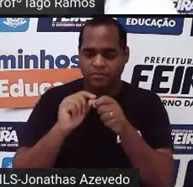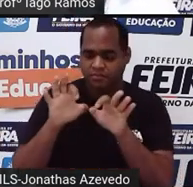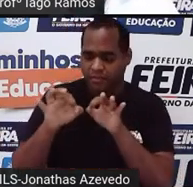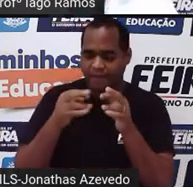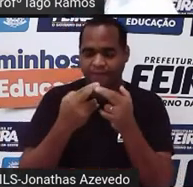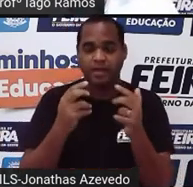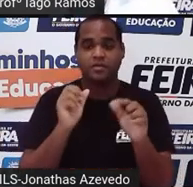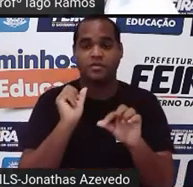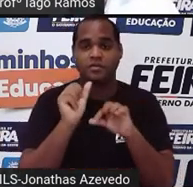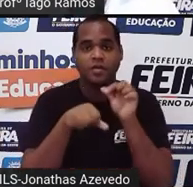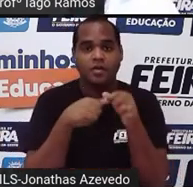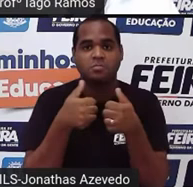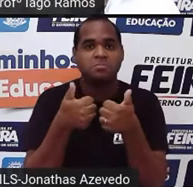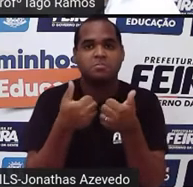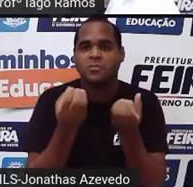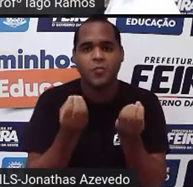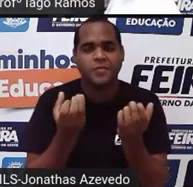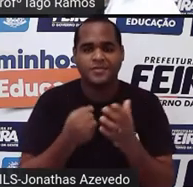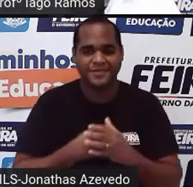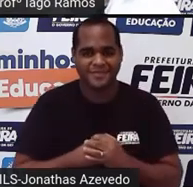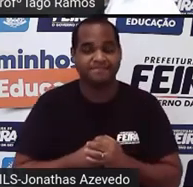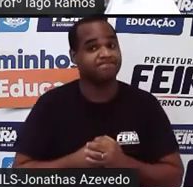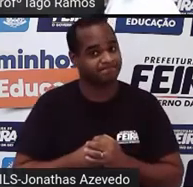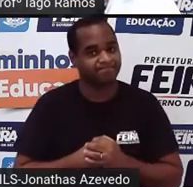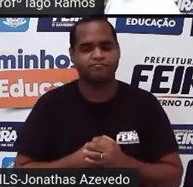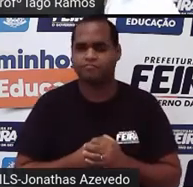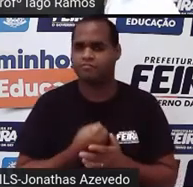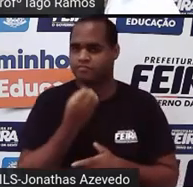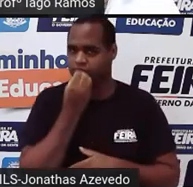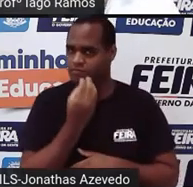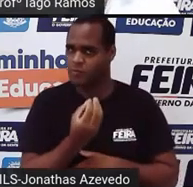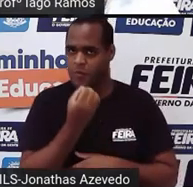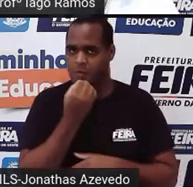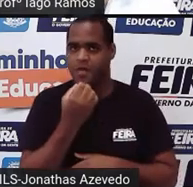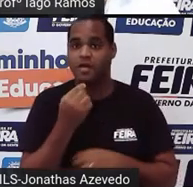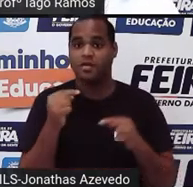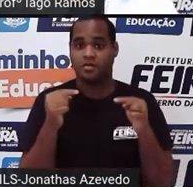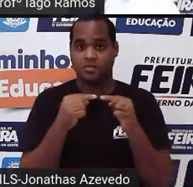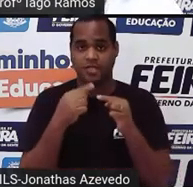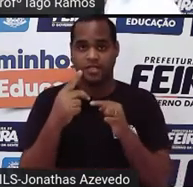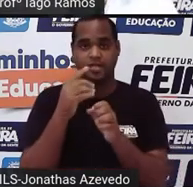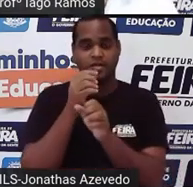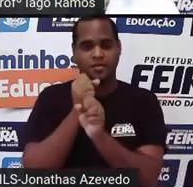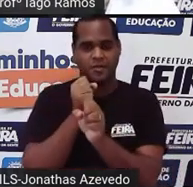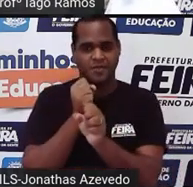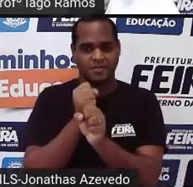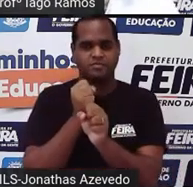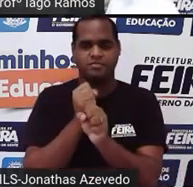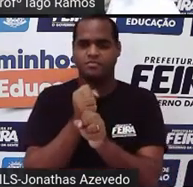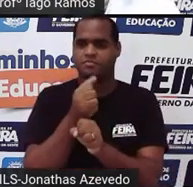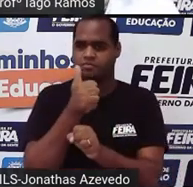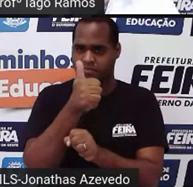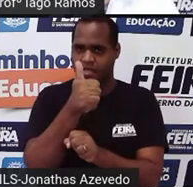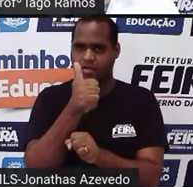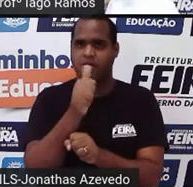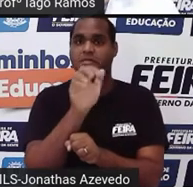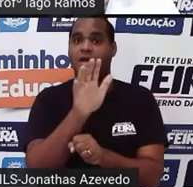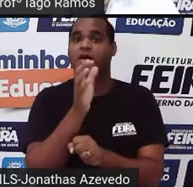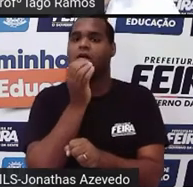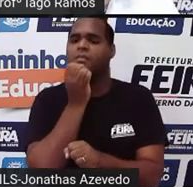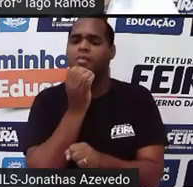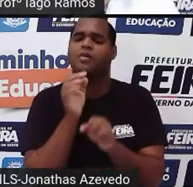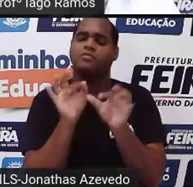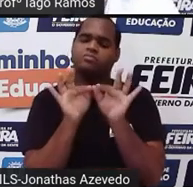transformações? Bom, é um cálculozinho, tá? Mas é um cálculozinho muito